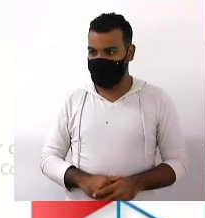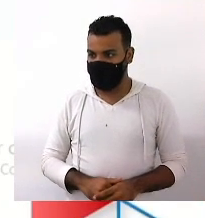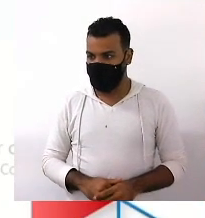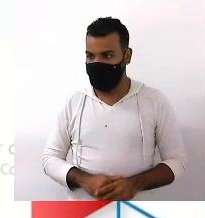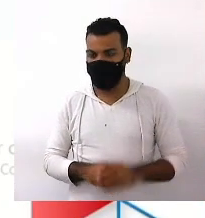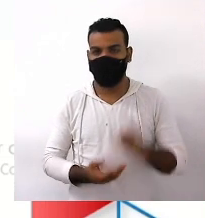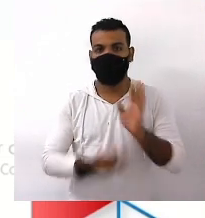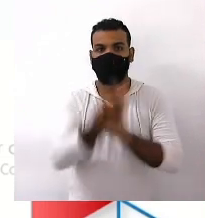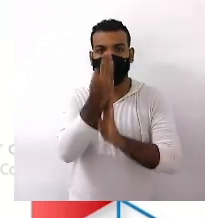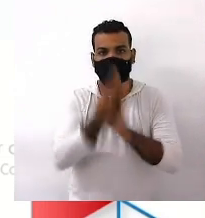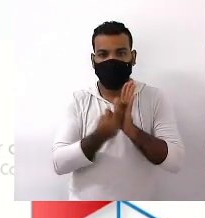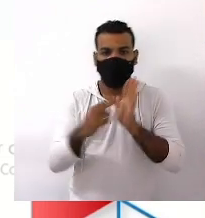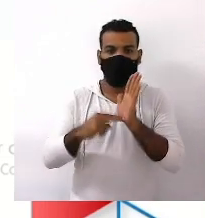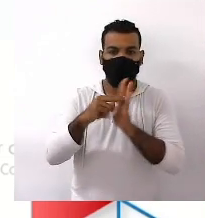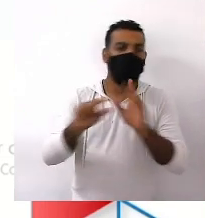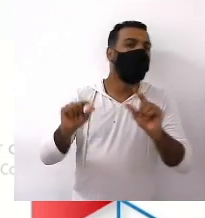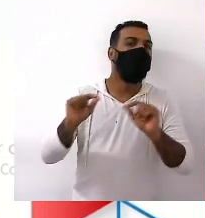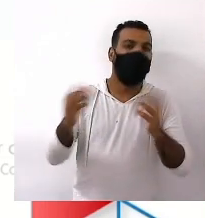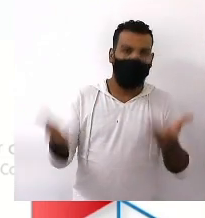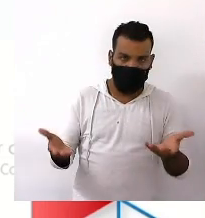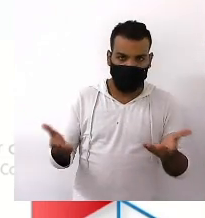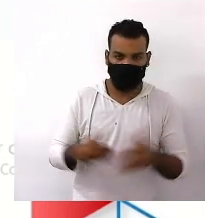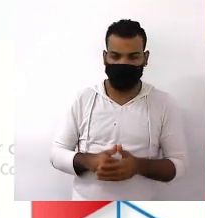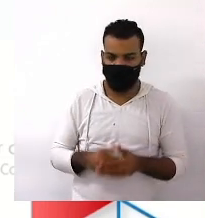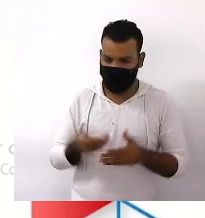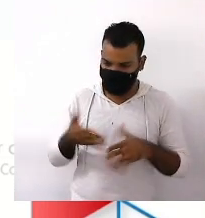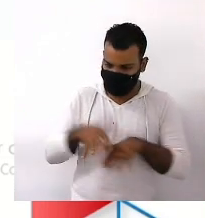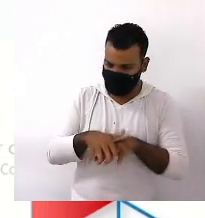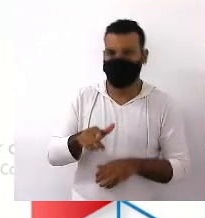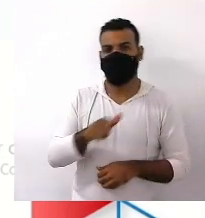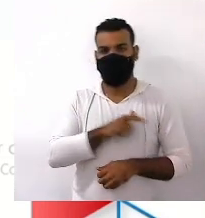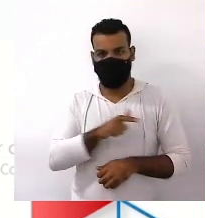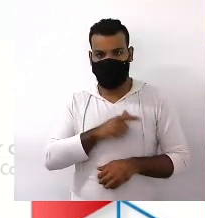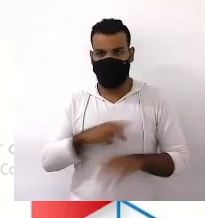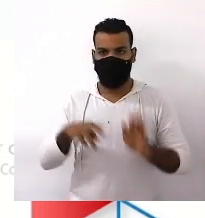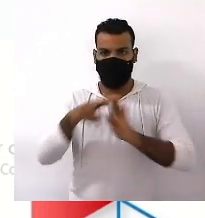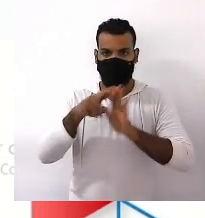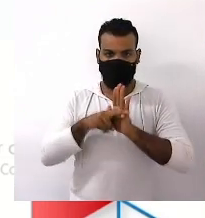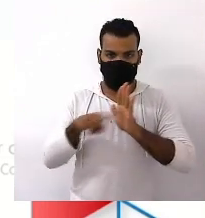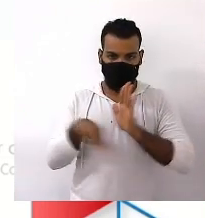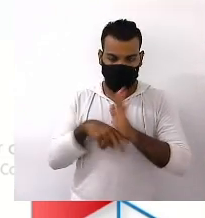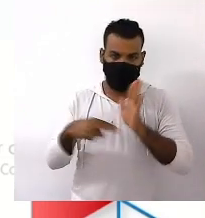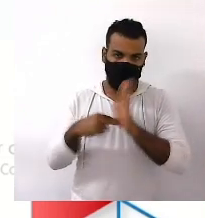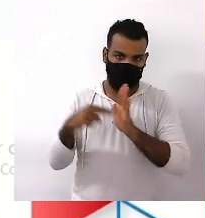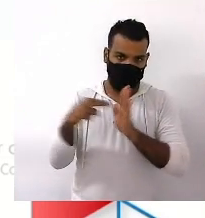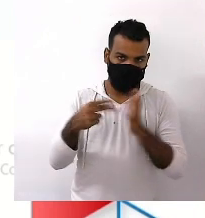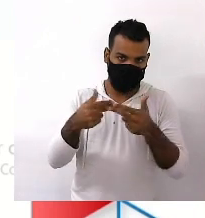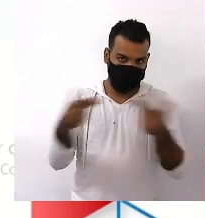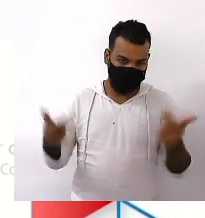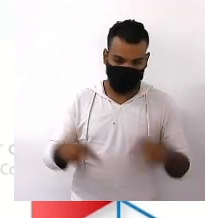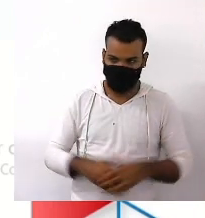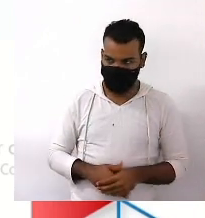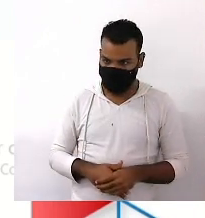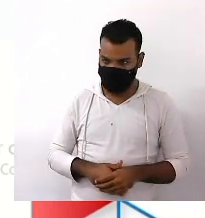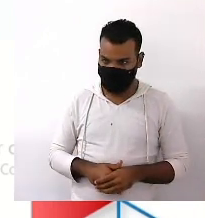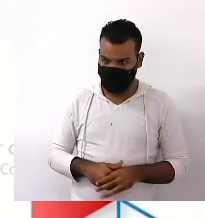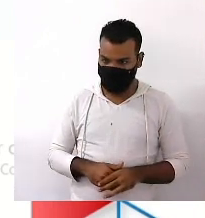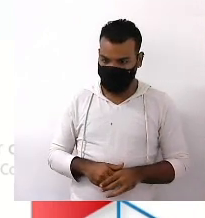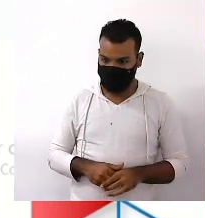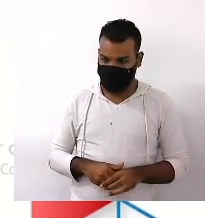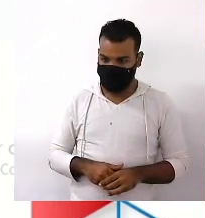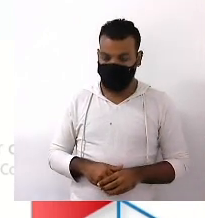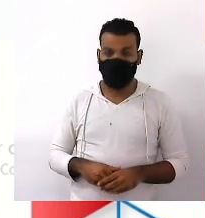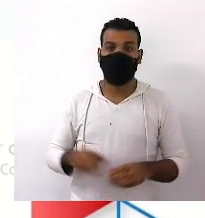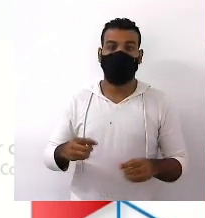texto normativo? É aquele que integra um conjunto de regras, normas e preceitos Ele se destina a